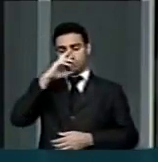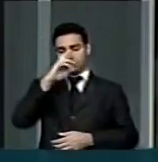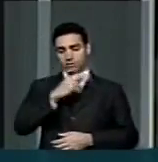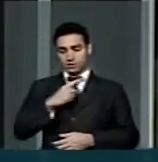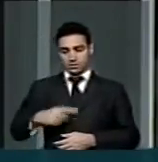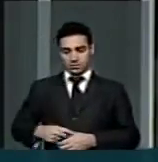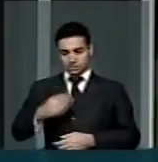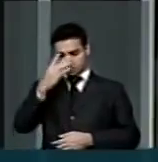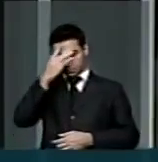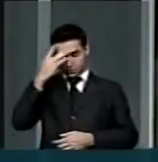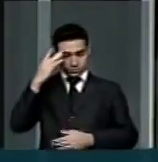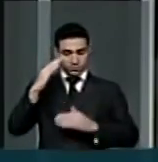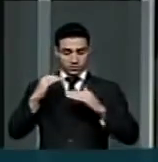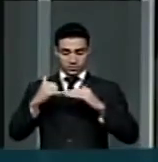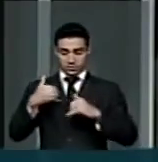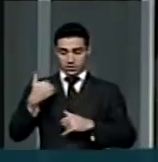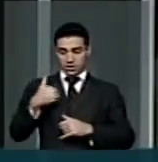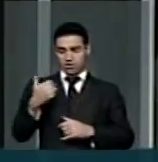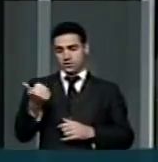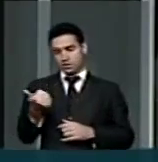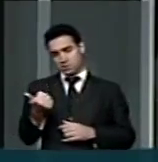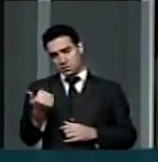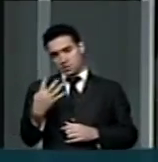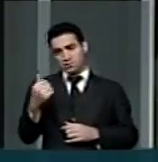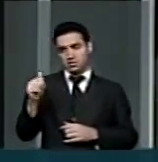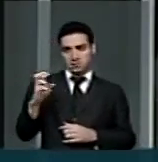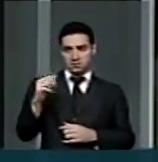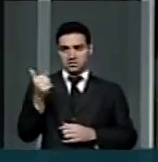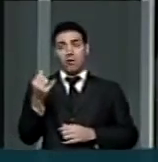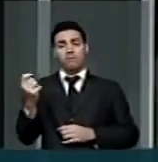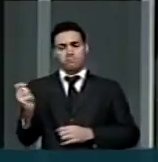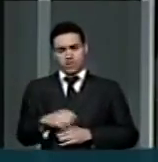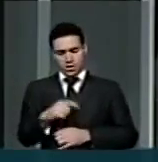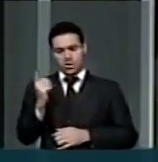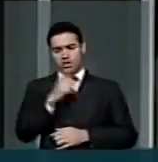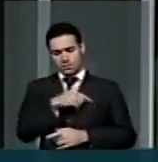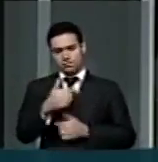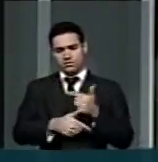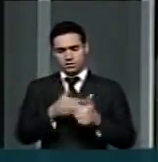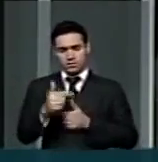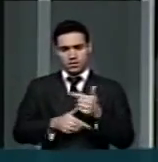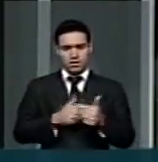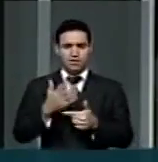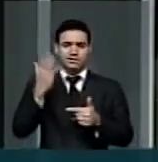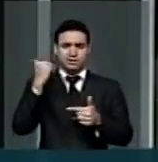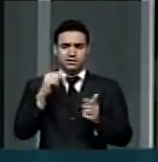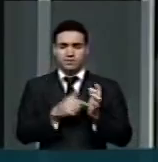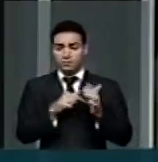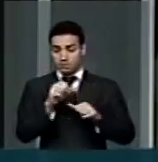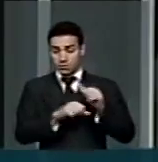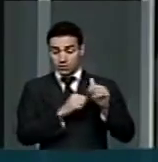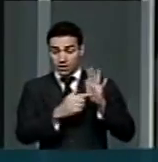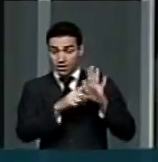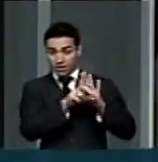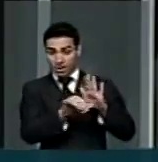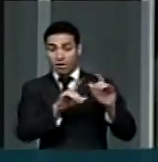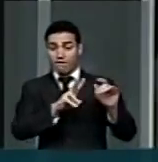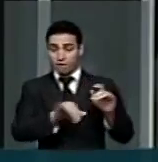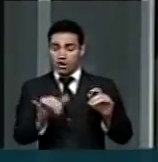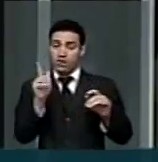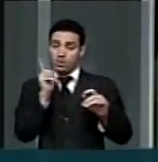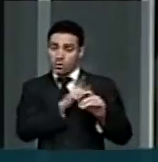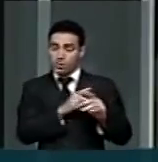o menor pode trabalhar fora, sim. Tenho certeza absoluta que essa emenda constitucional vai dar um grande